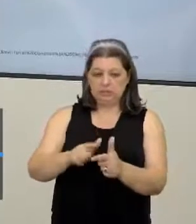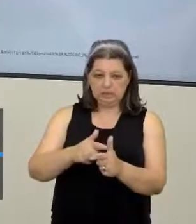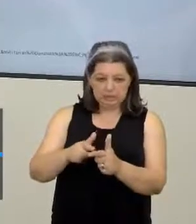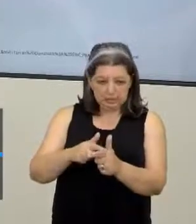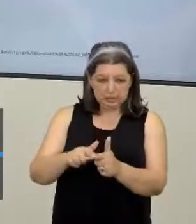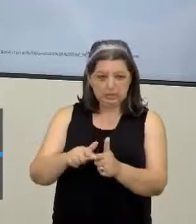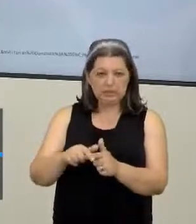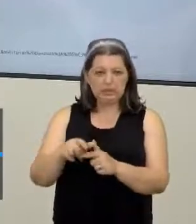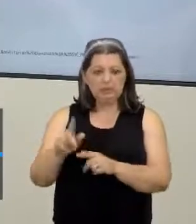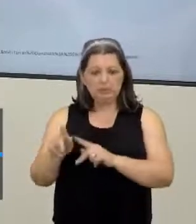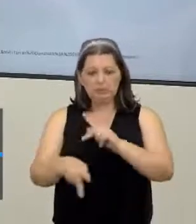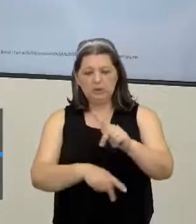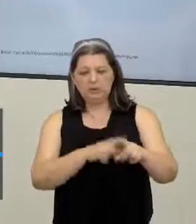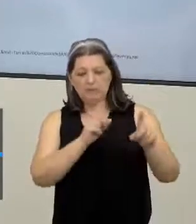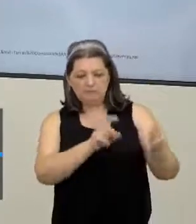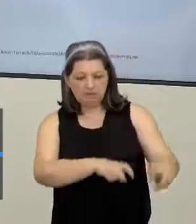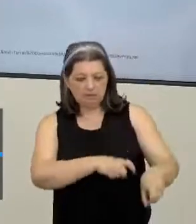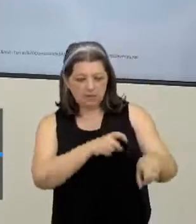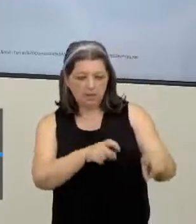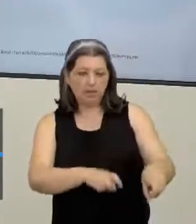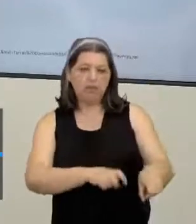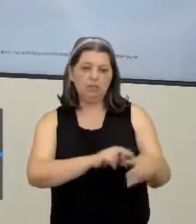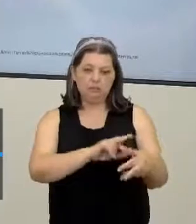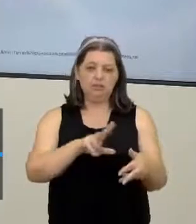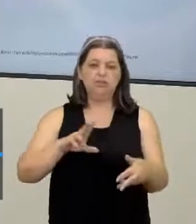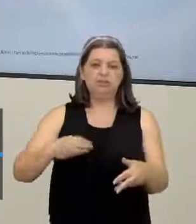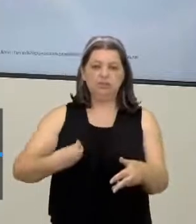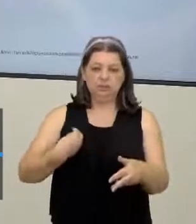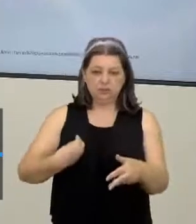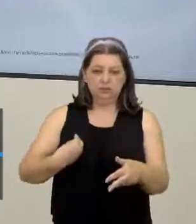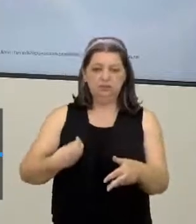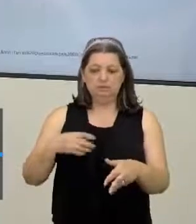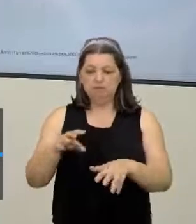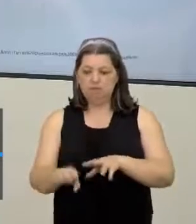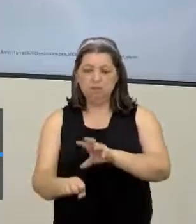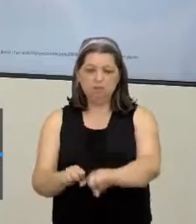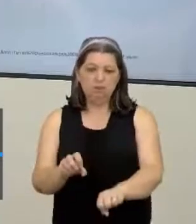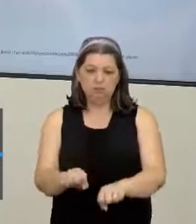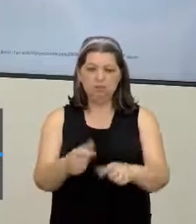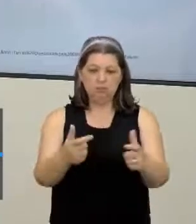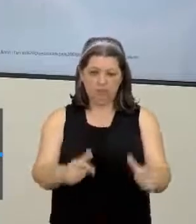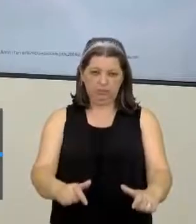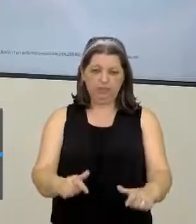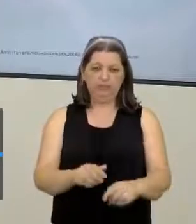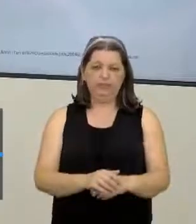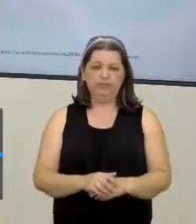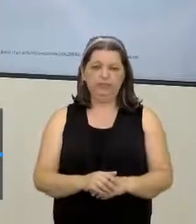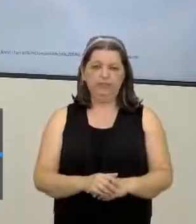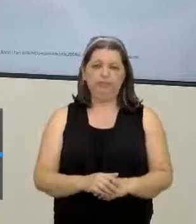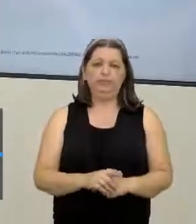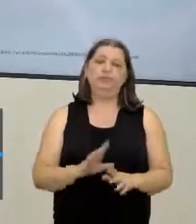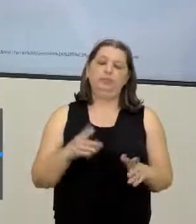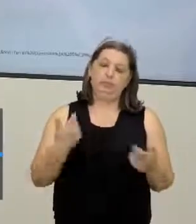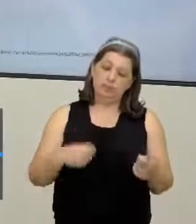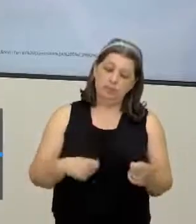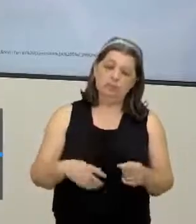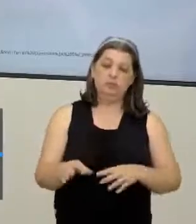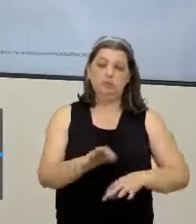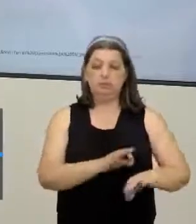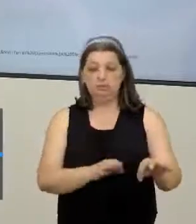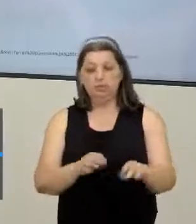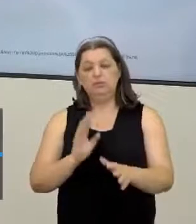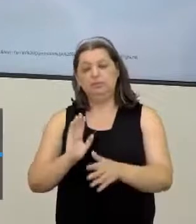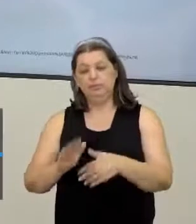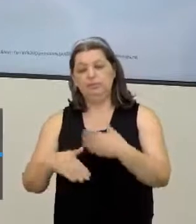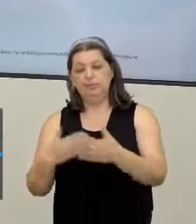fazendeiros, grileiros E outras pessoas que estavam lá Por posse da terra E aí logicamente você tem que desapropriar Fazer todo aquele